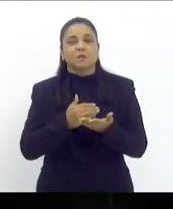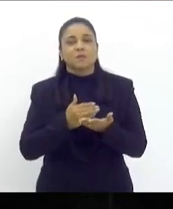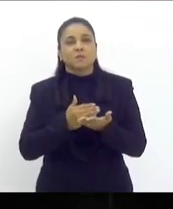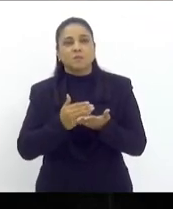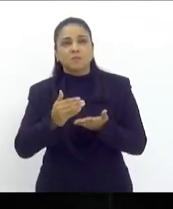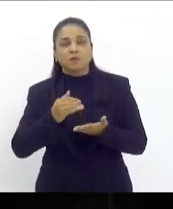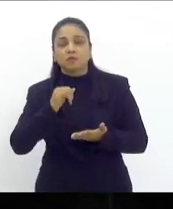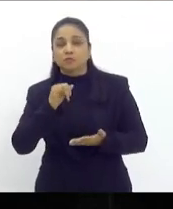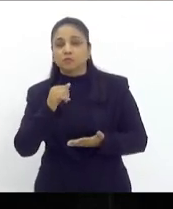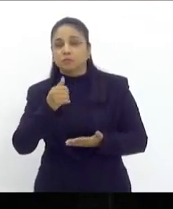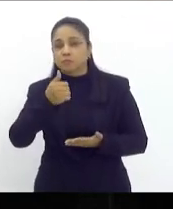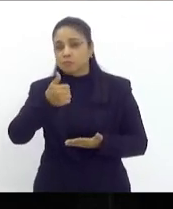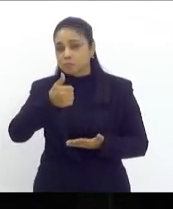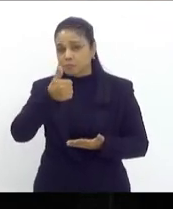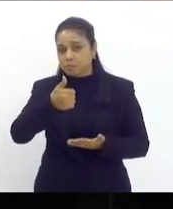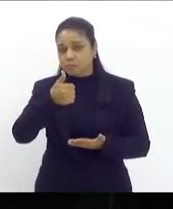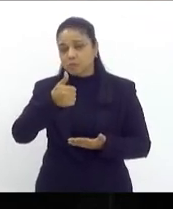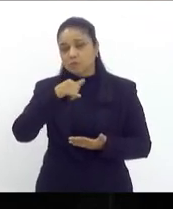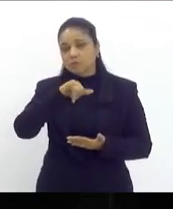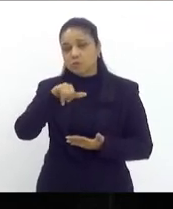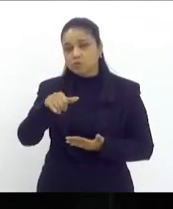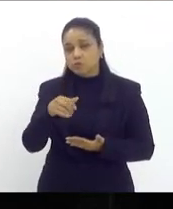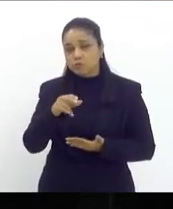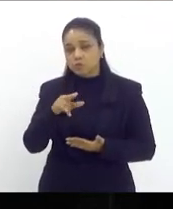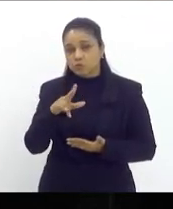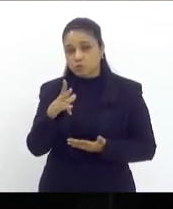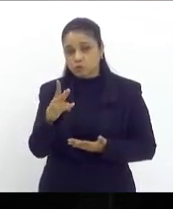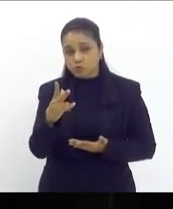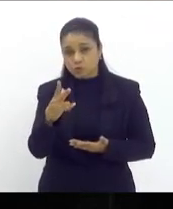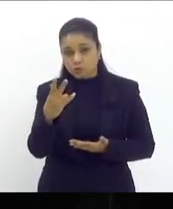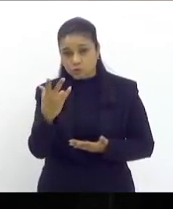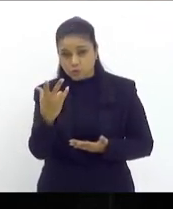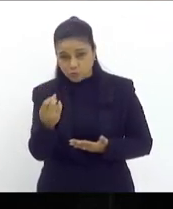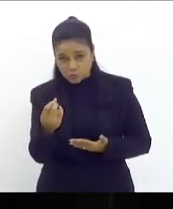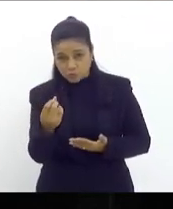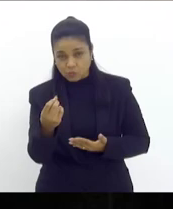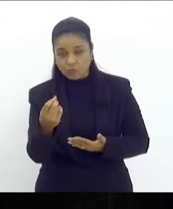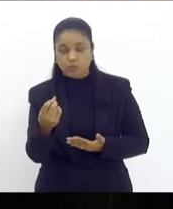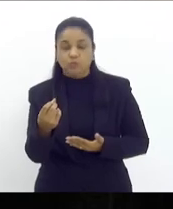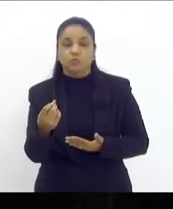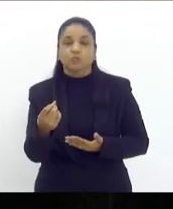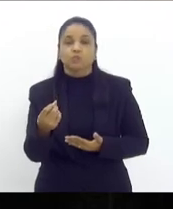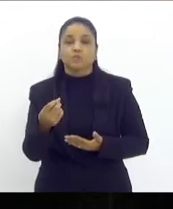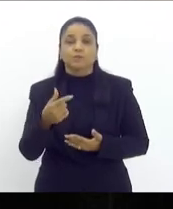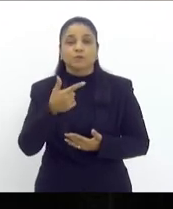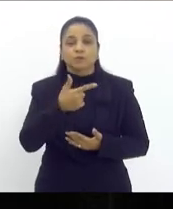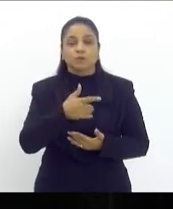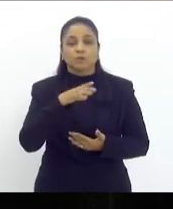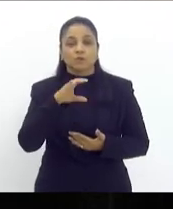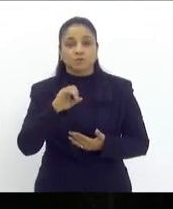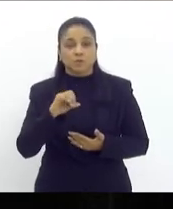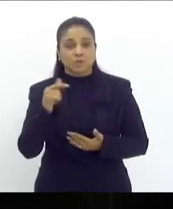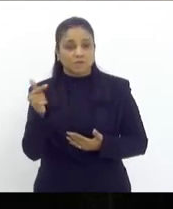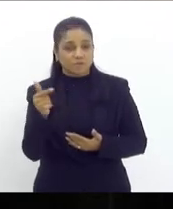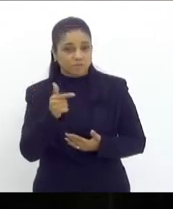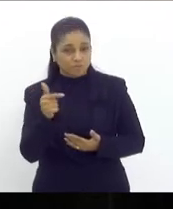junho desculpe 1º de julho de 2022